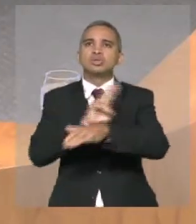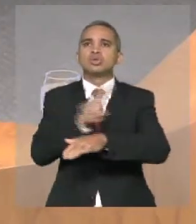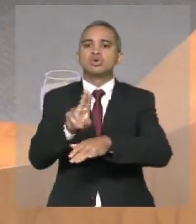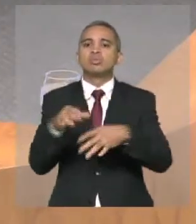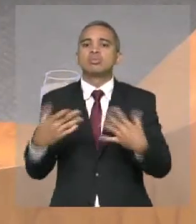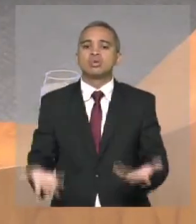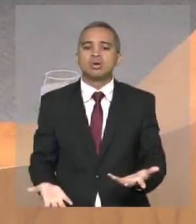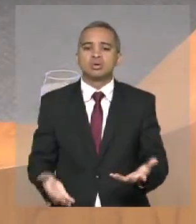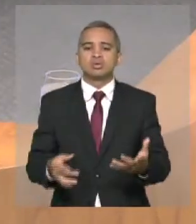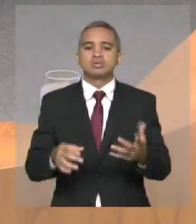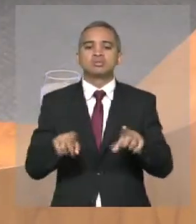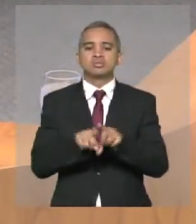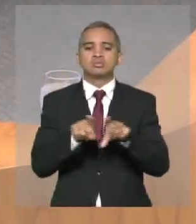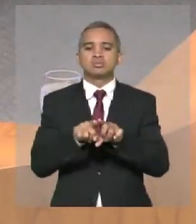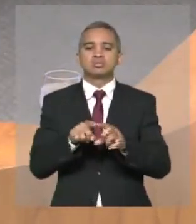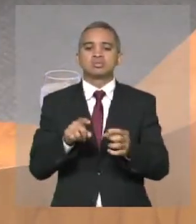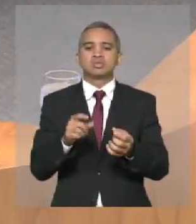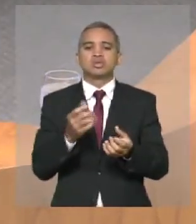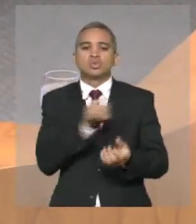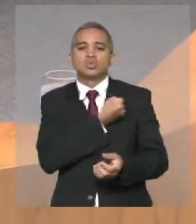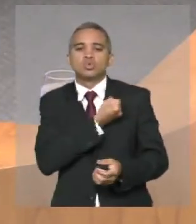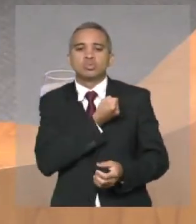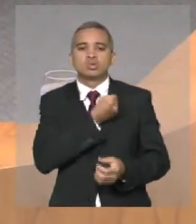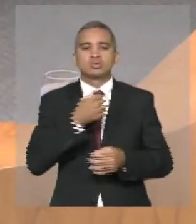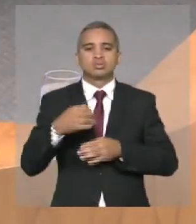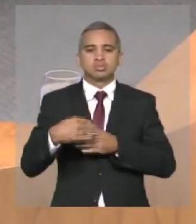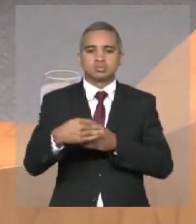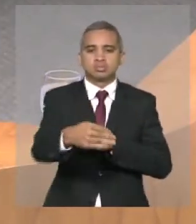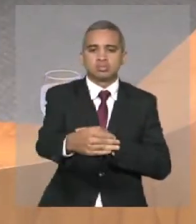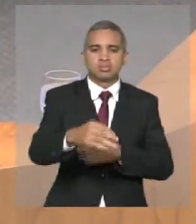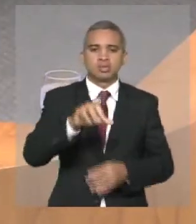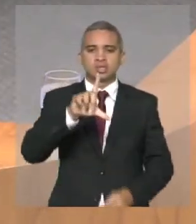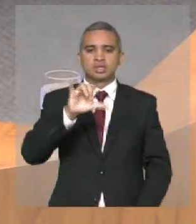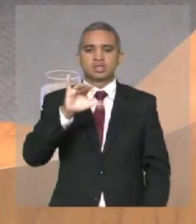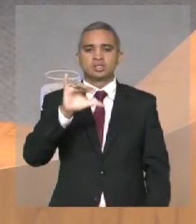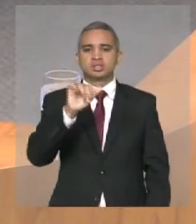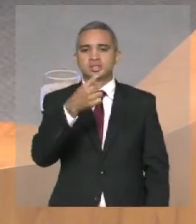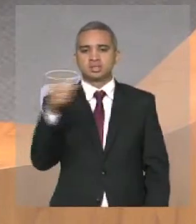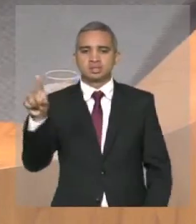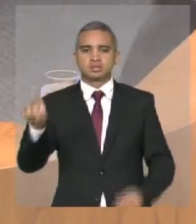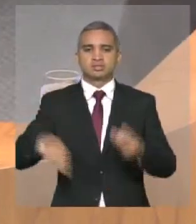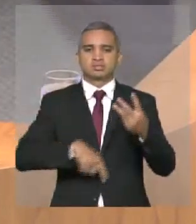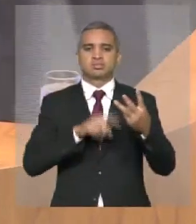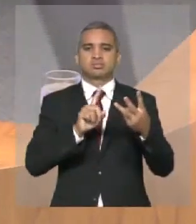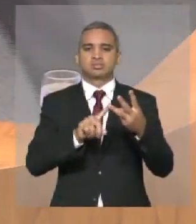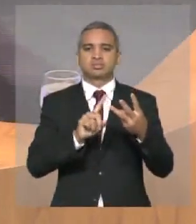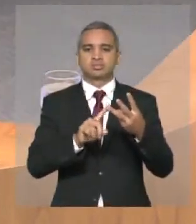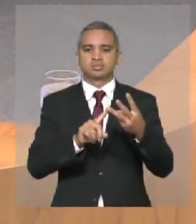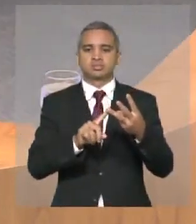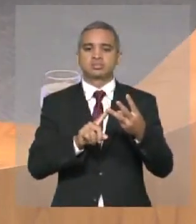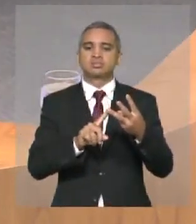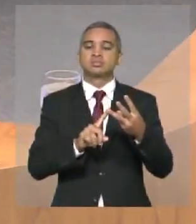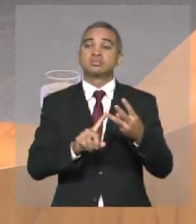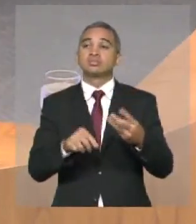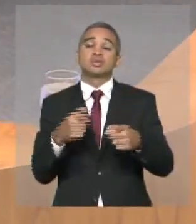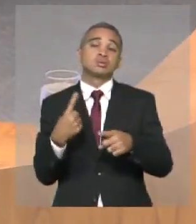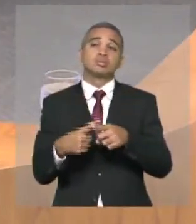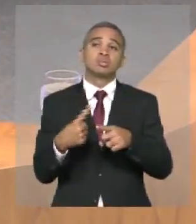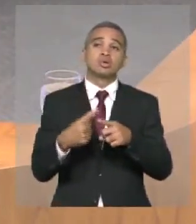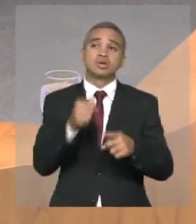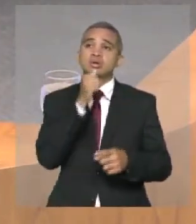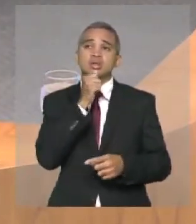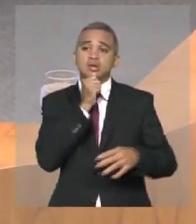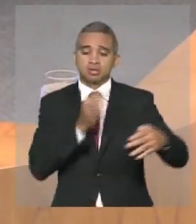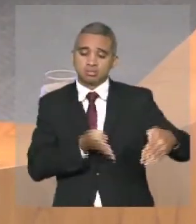processo licitatório, contrato, terceiro, por que que não foi feita a